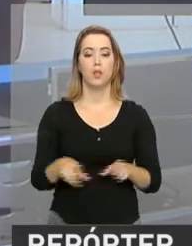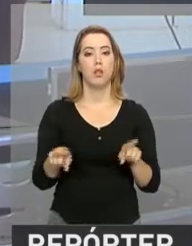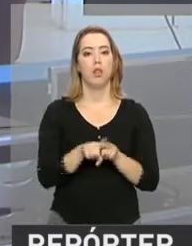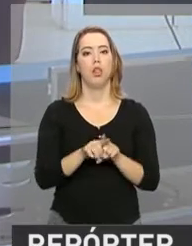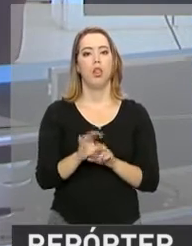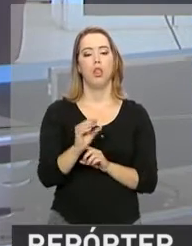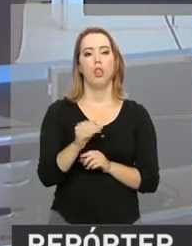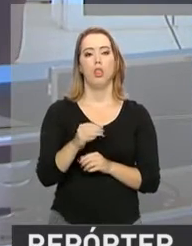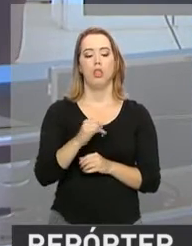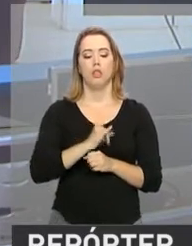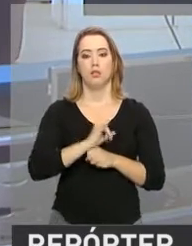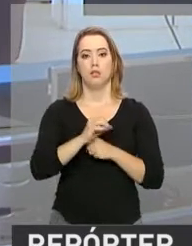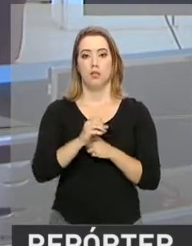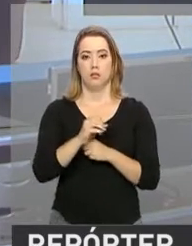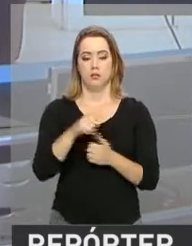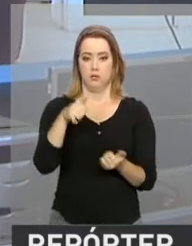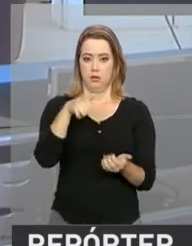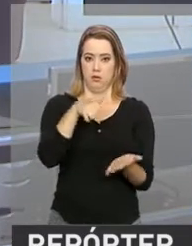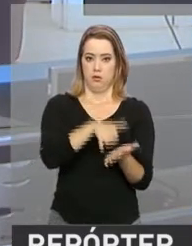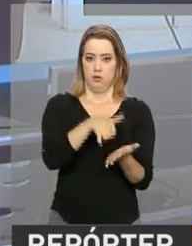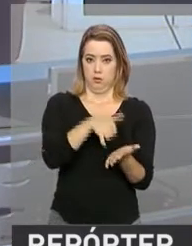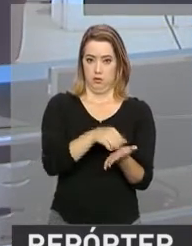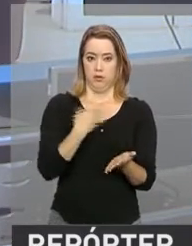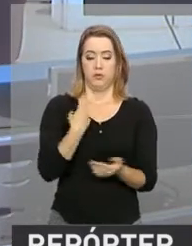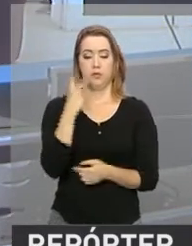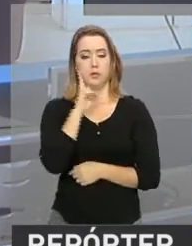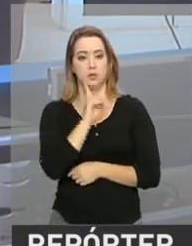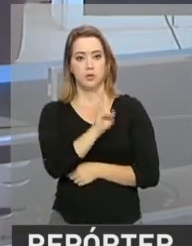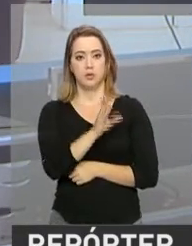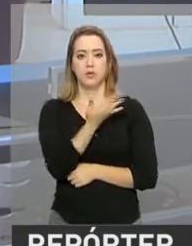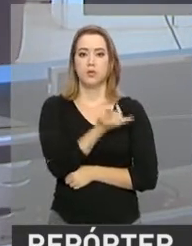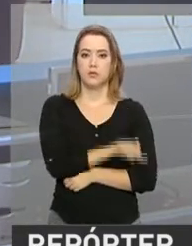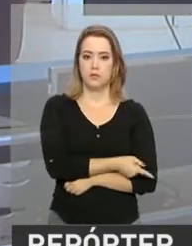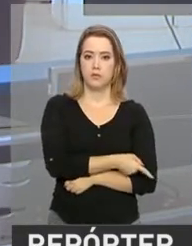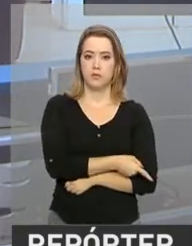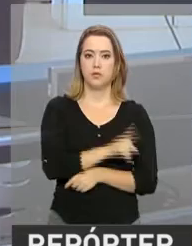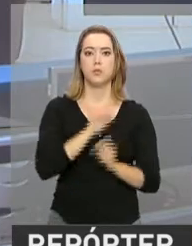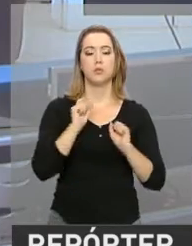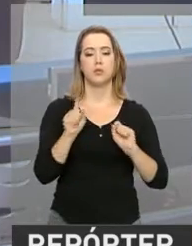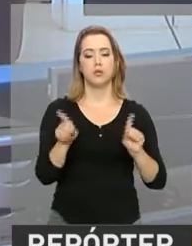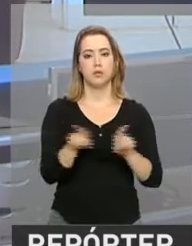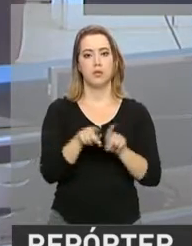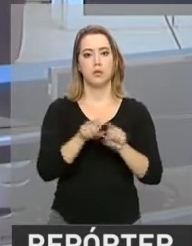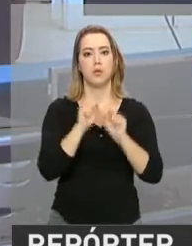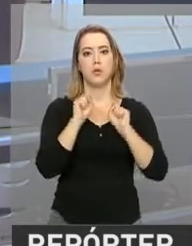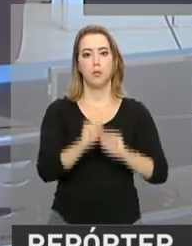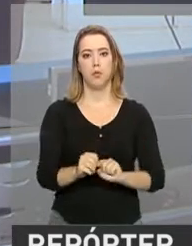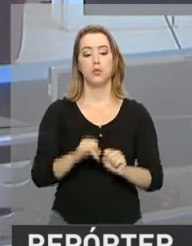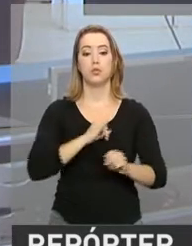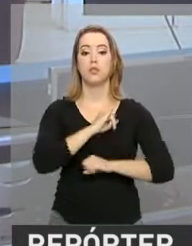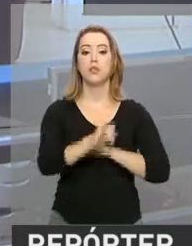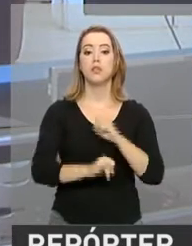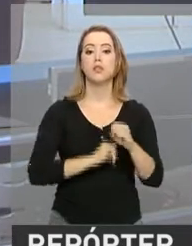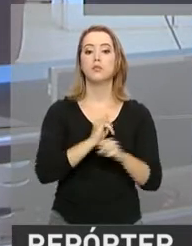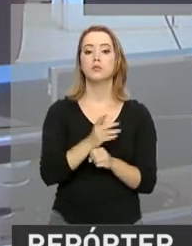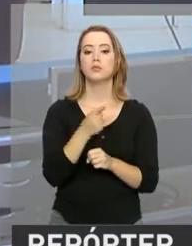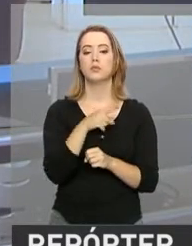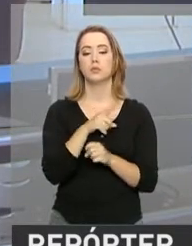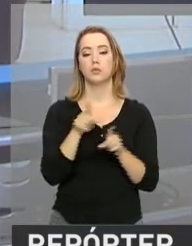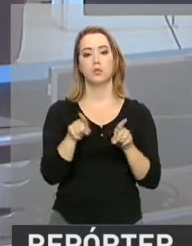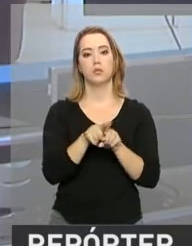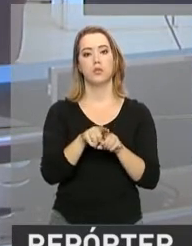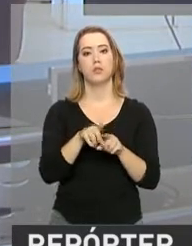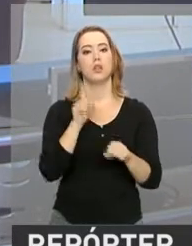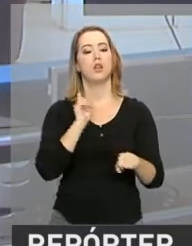0800-616161 que vimos aí na reportagem, o aluno também pode acessar o site Hora do Enem. Lá estão disponíveis